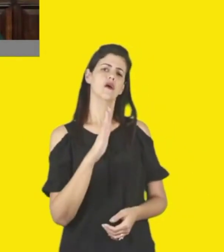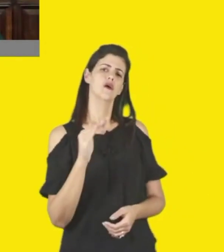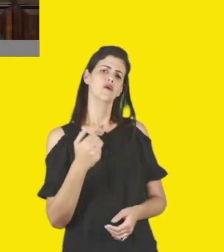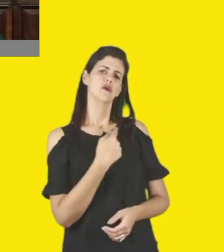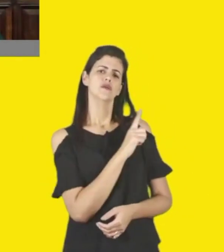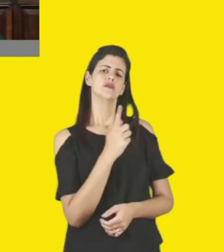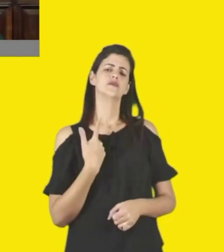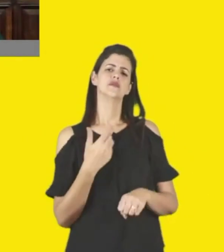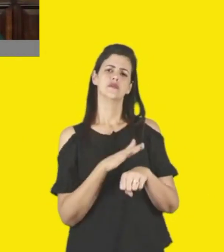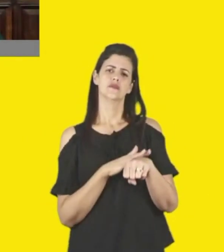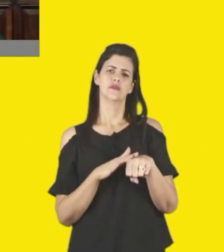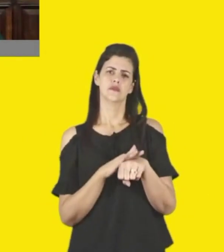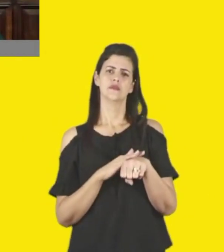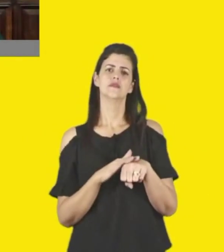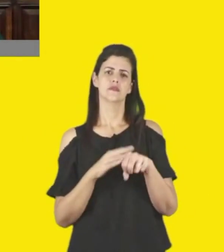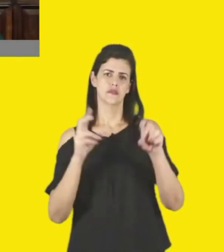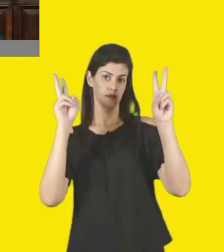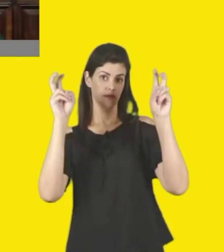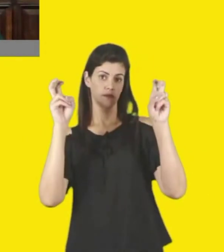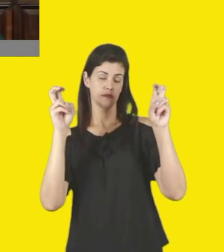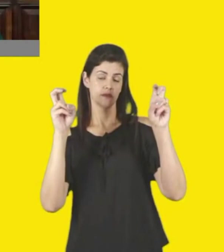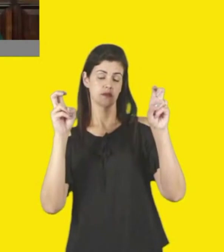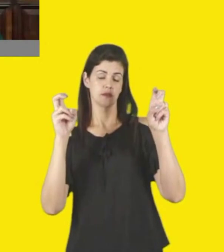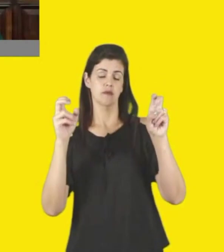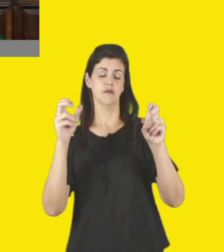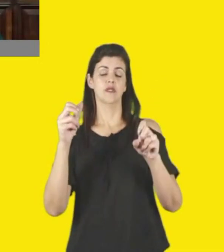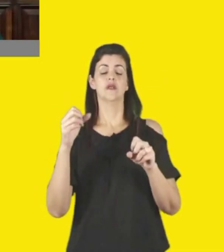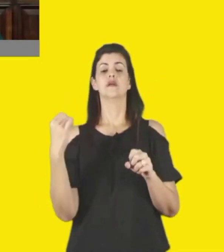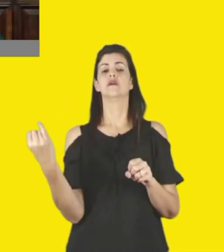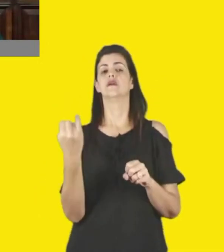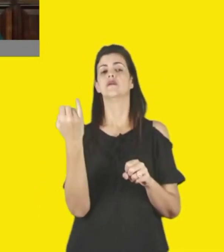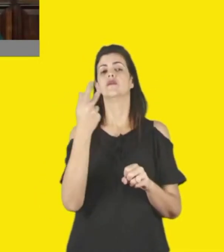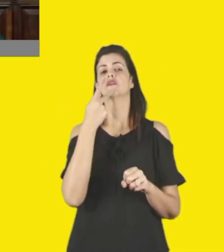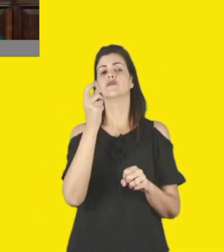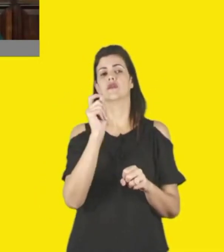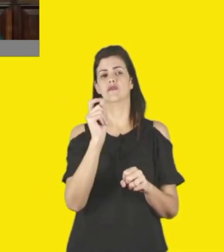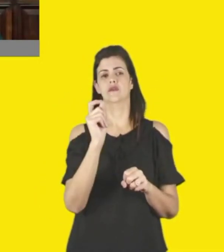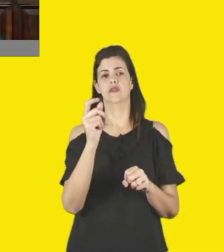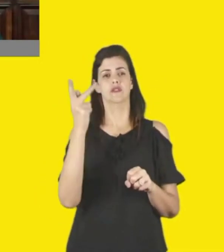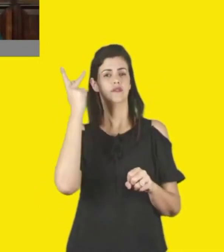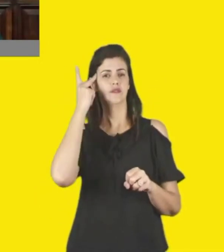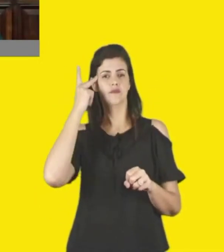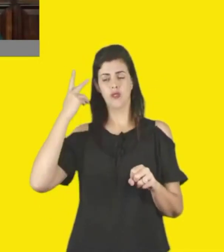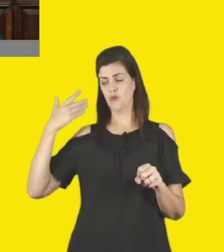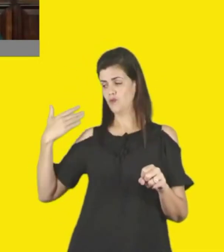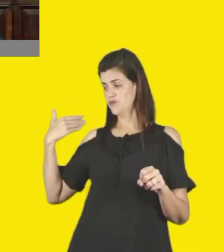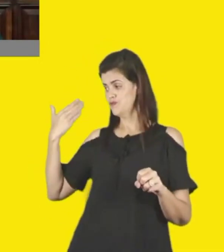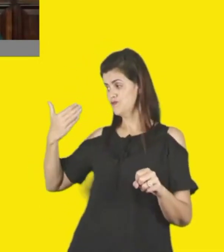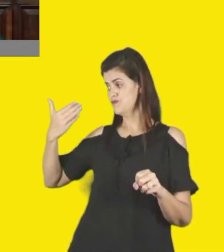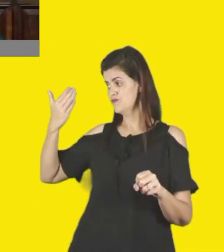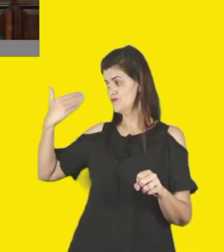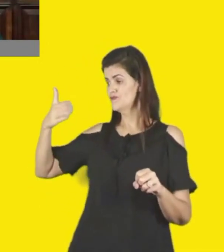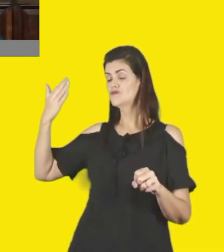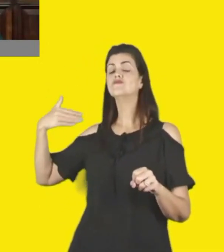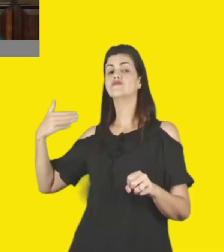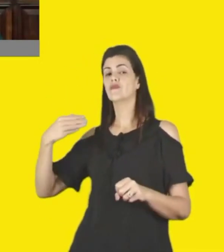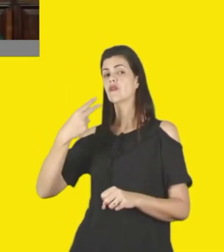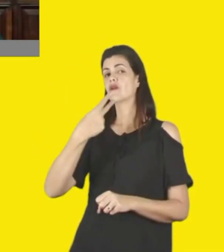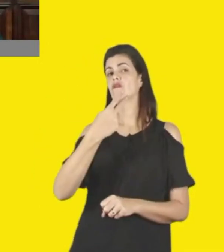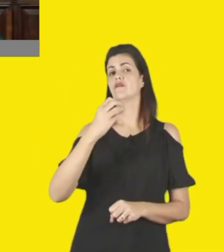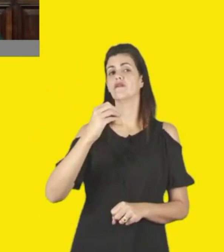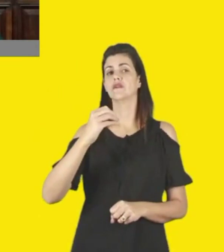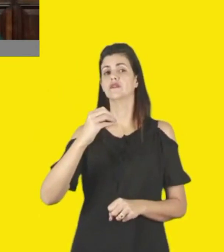Danilo, é importante a gente lembrar que o Estado de São Paulo, há 20 anos atrás, optou realmente por trabalhar a cultura de forma